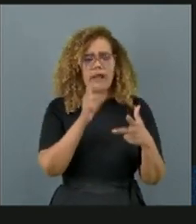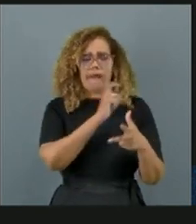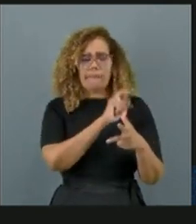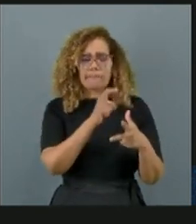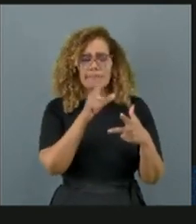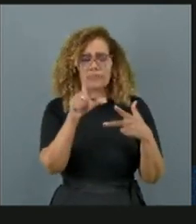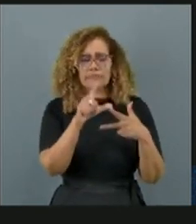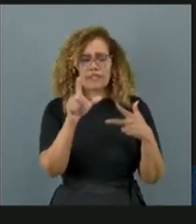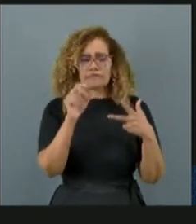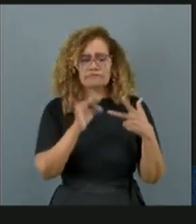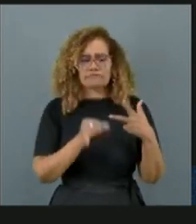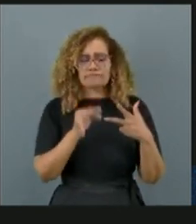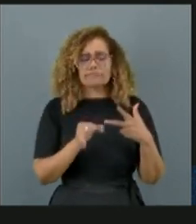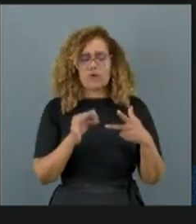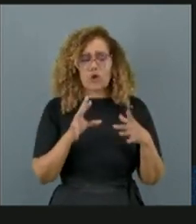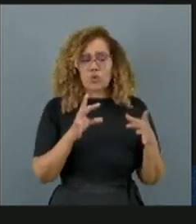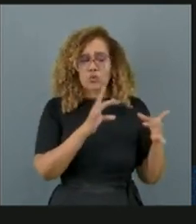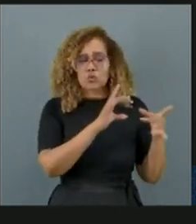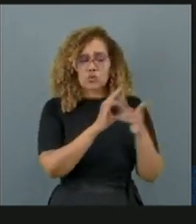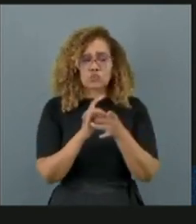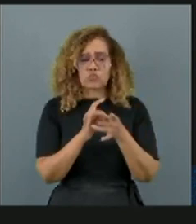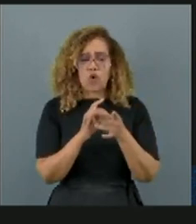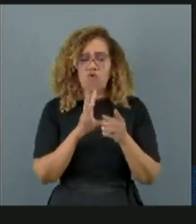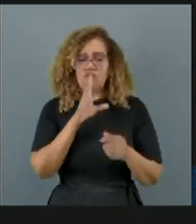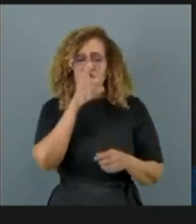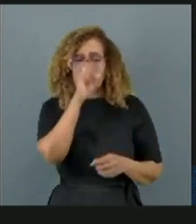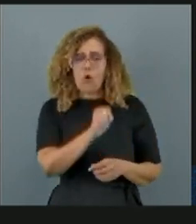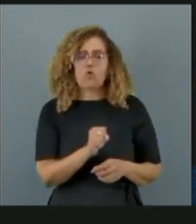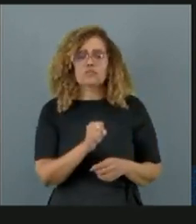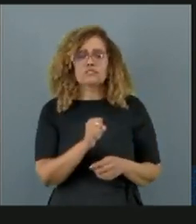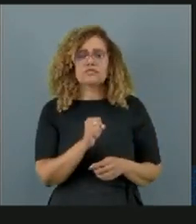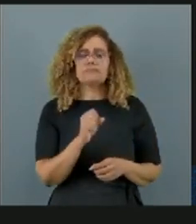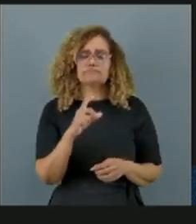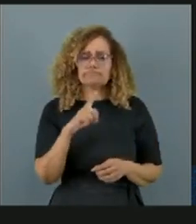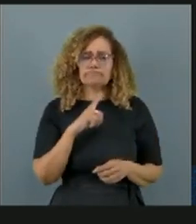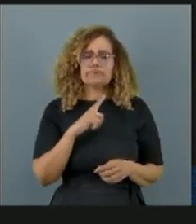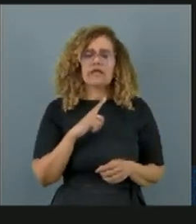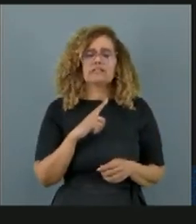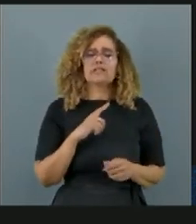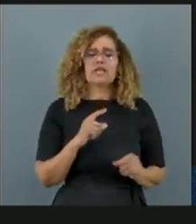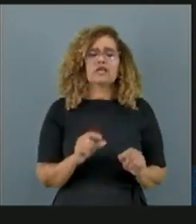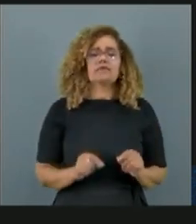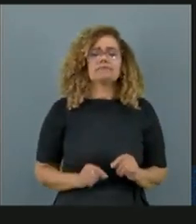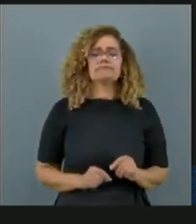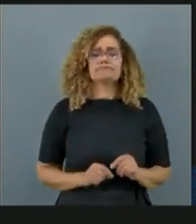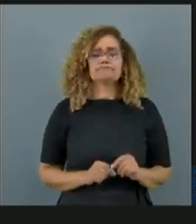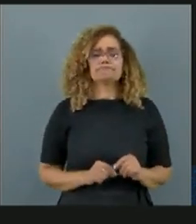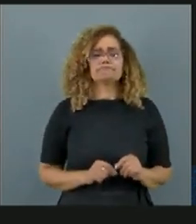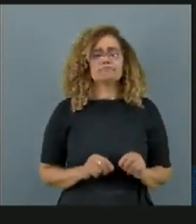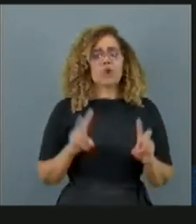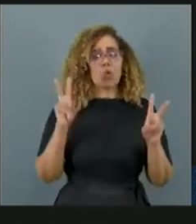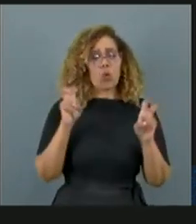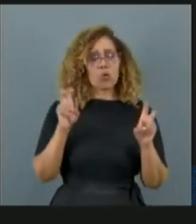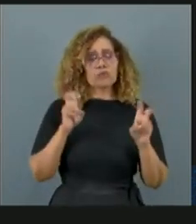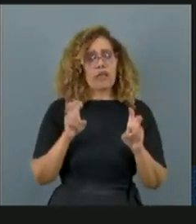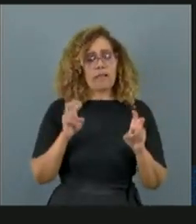unam forças para tratarmos, tratarmos e tratarmos deste tema.